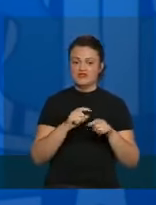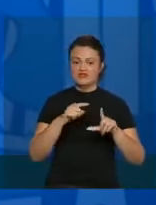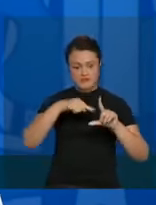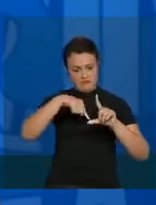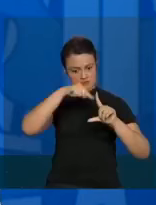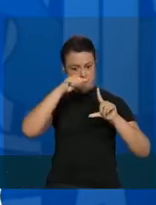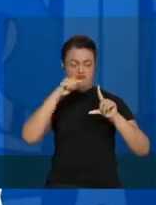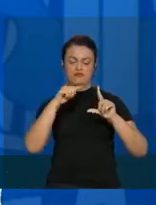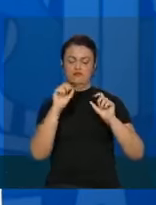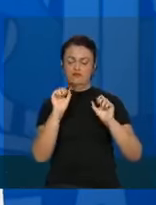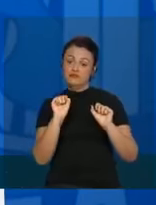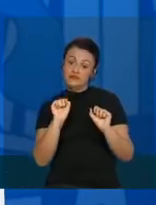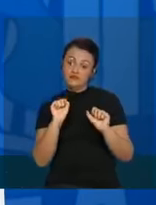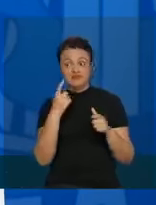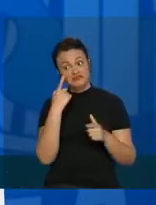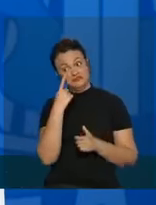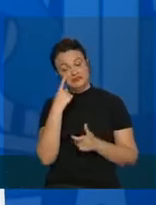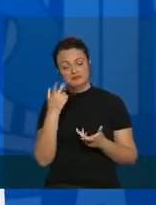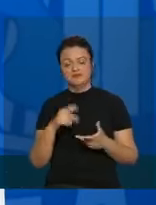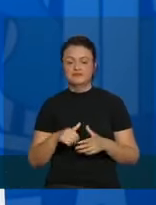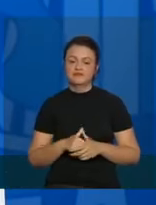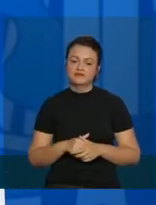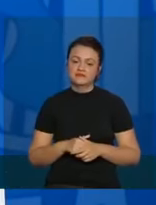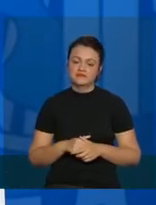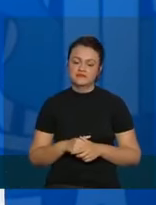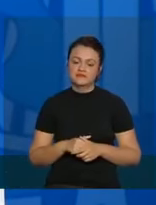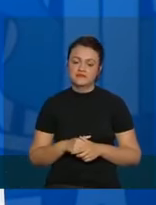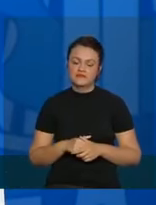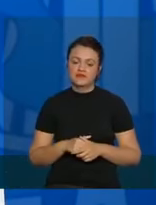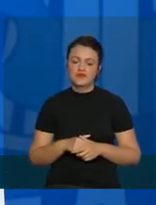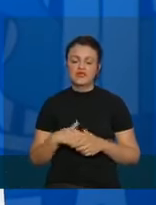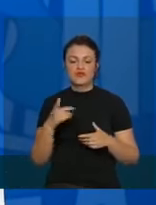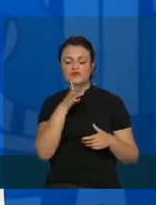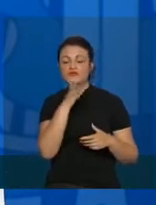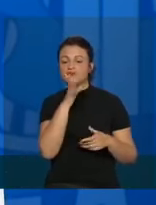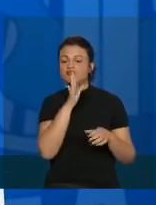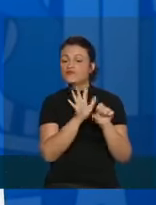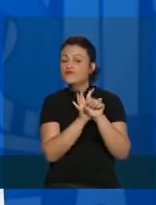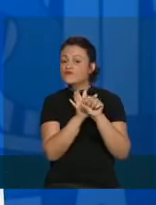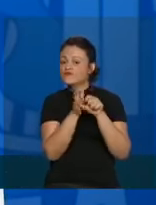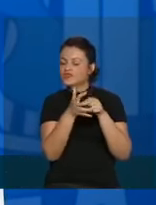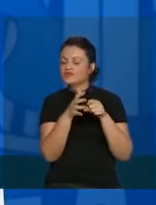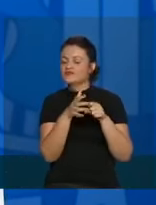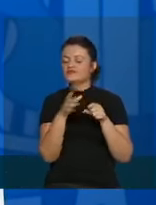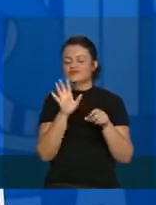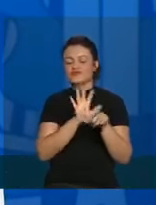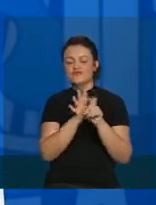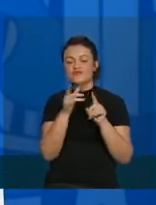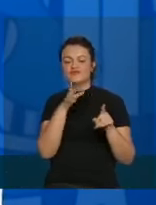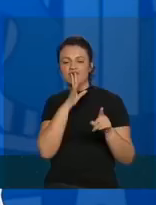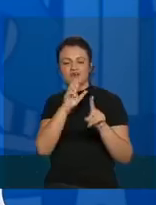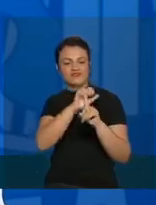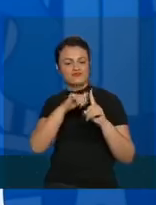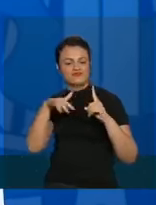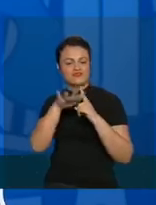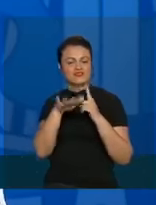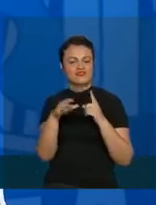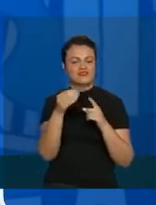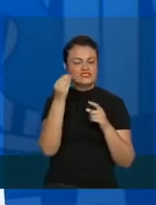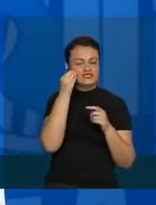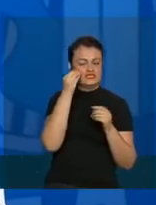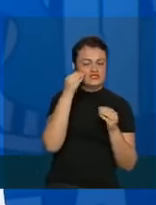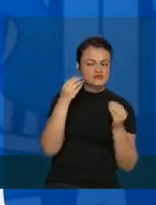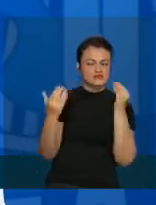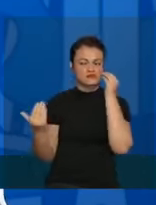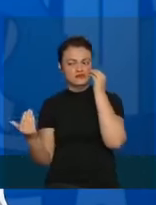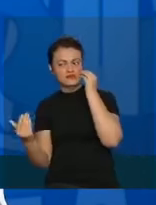de curva? Vejamos, nós estamos conhecendo o vírus e o vírus está nos conhecendo. Um está testando o